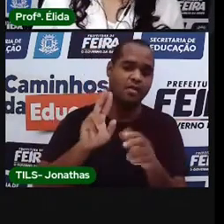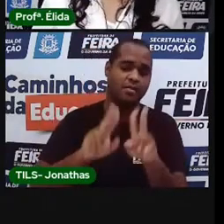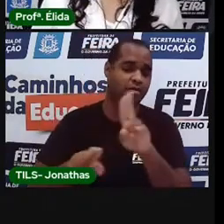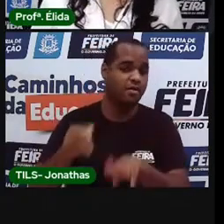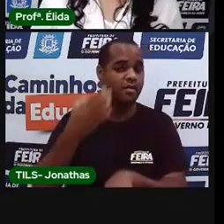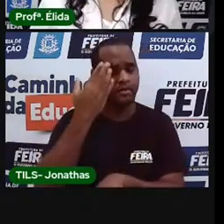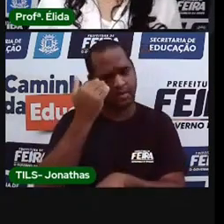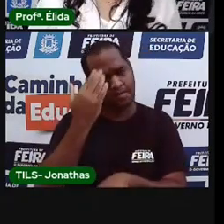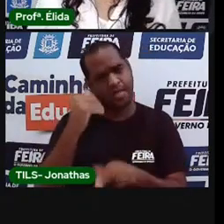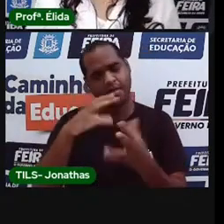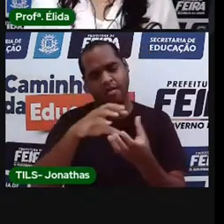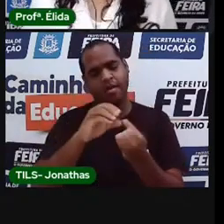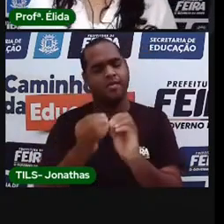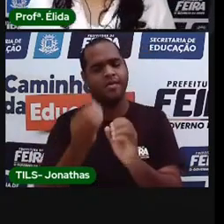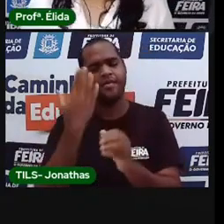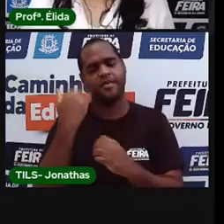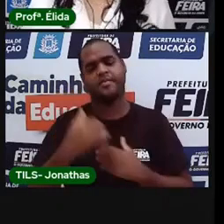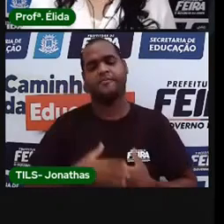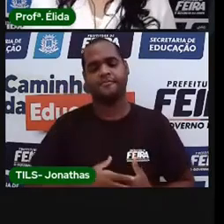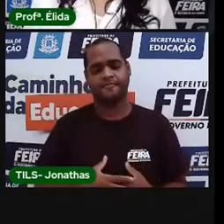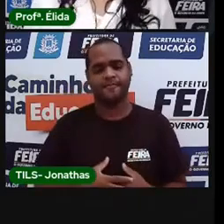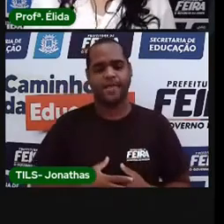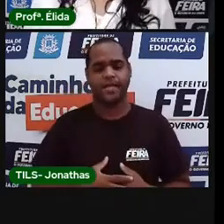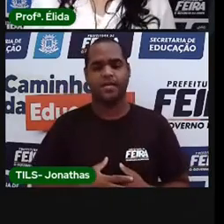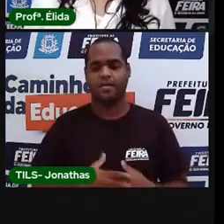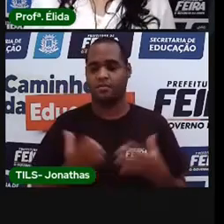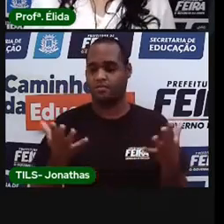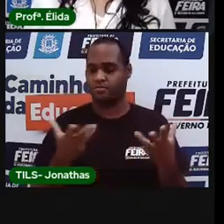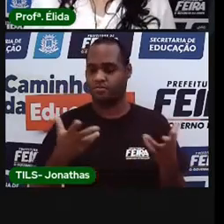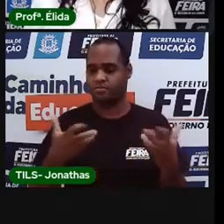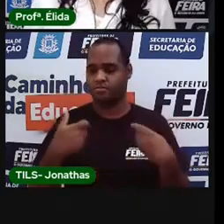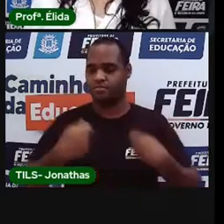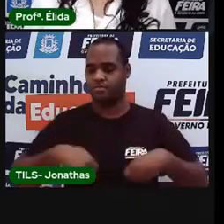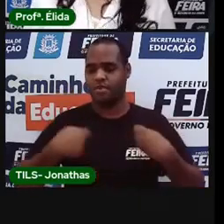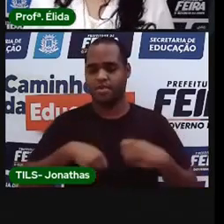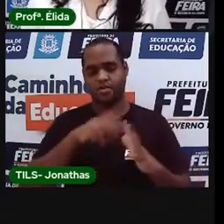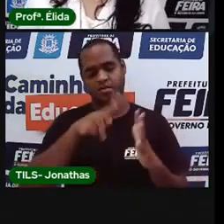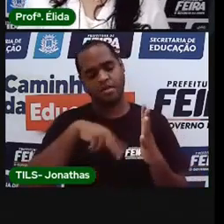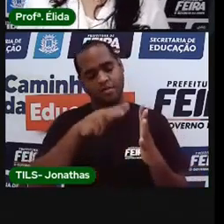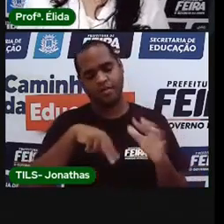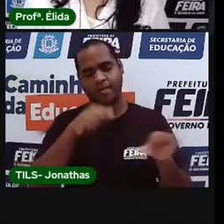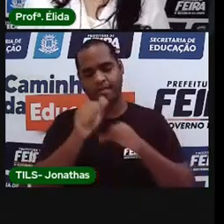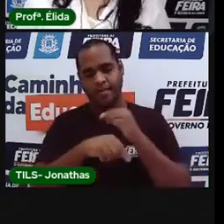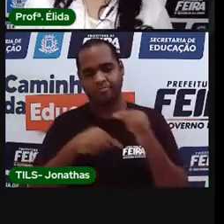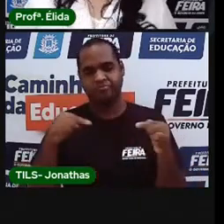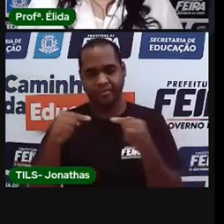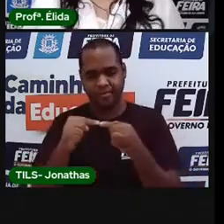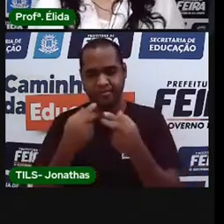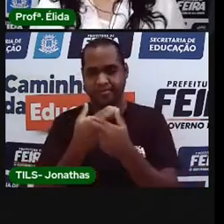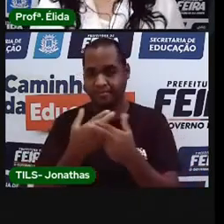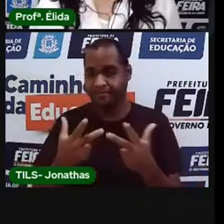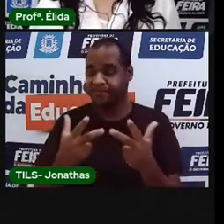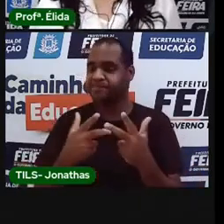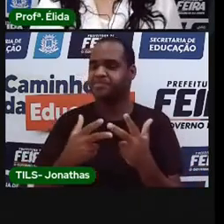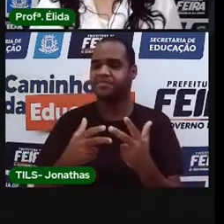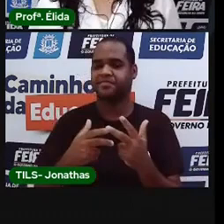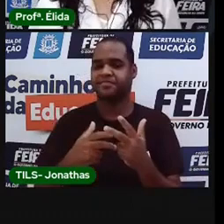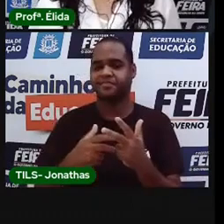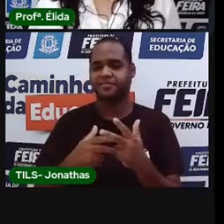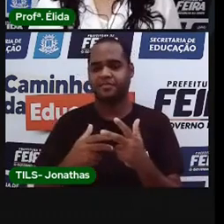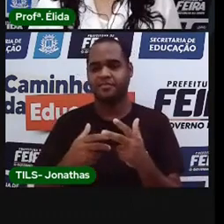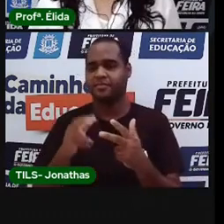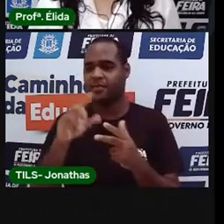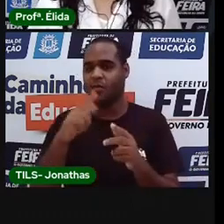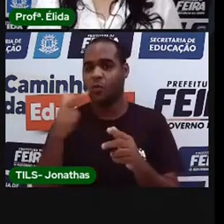um bilhete, Vamos praticar a leitura dessas coisas? Textos pequenos, Depois a gente vai para os